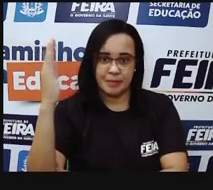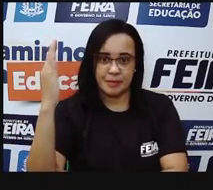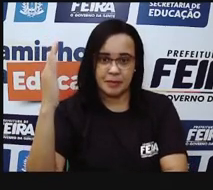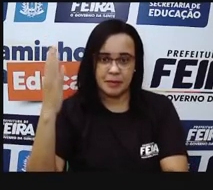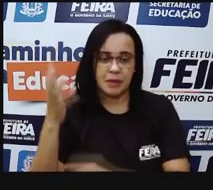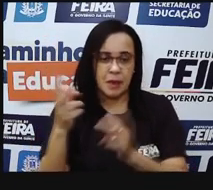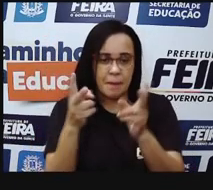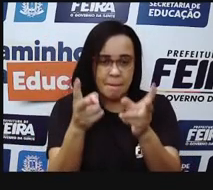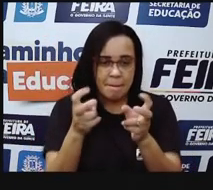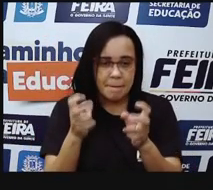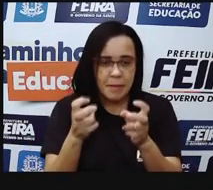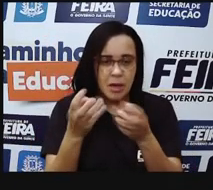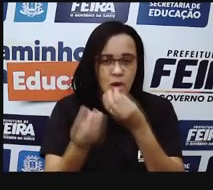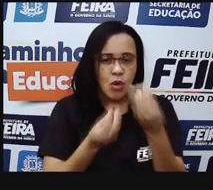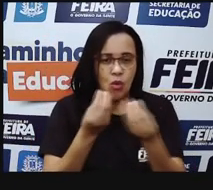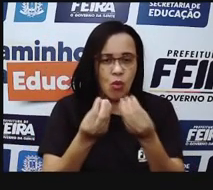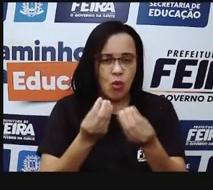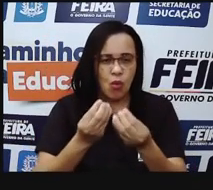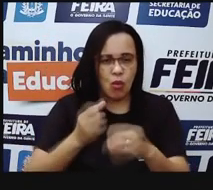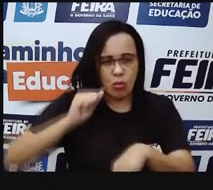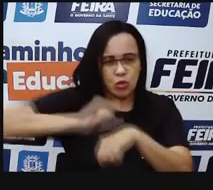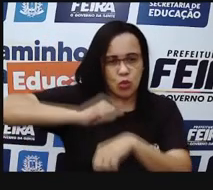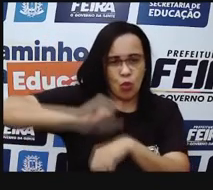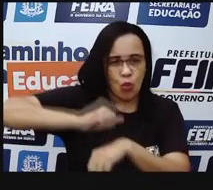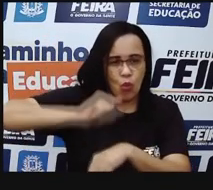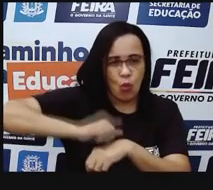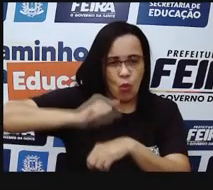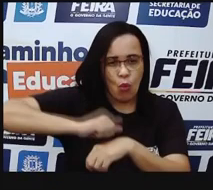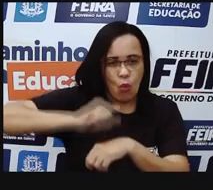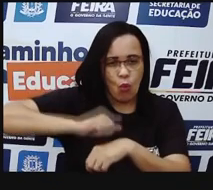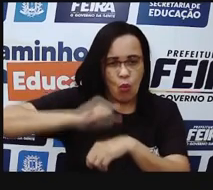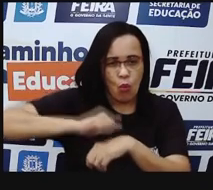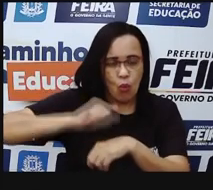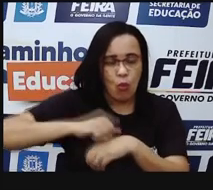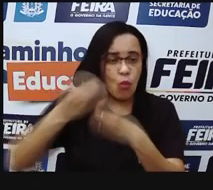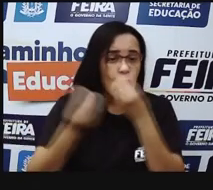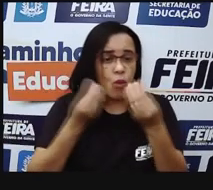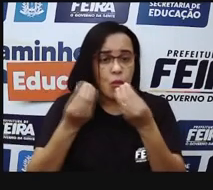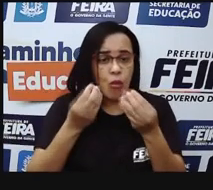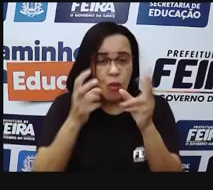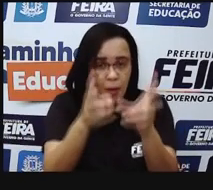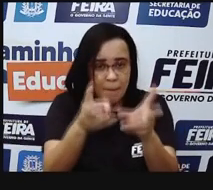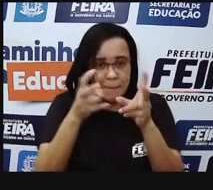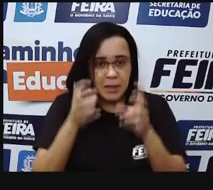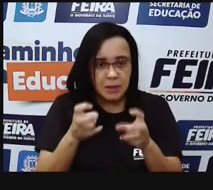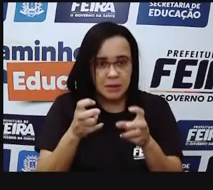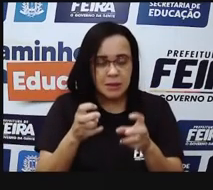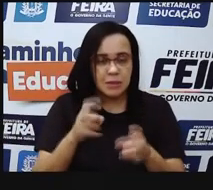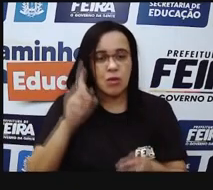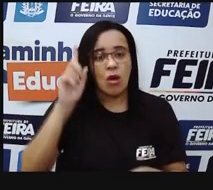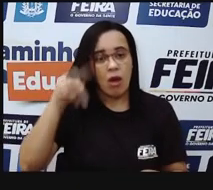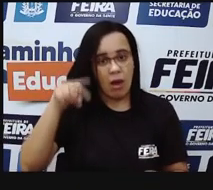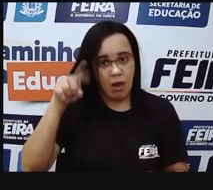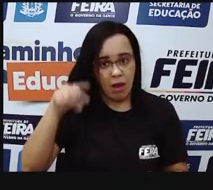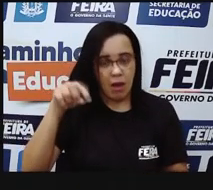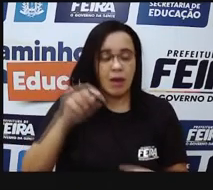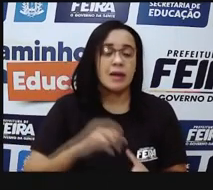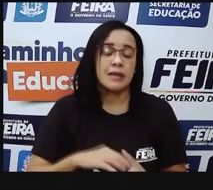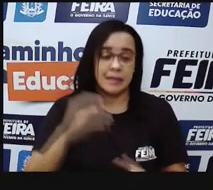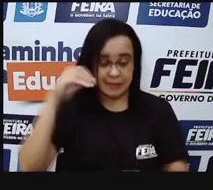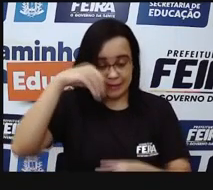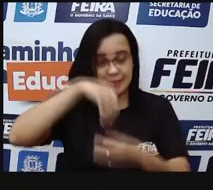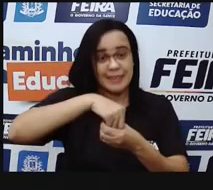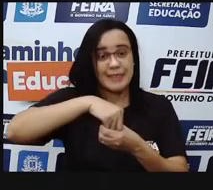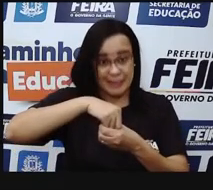percebo que ele está asperolado, que tem essas rugosidades graças, então, a alguns corpúsculos também, corpúsculos